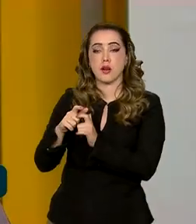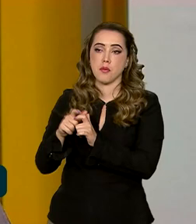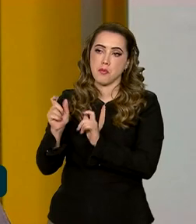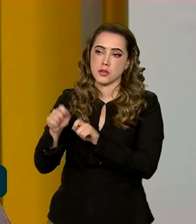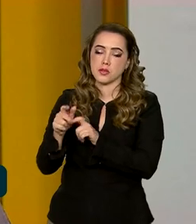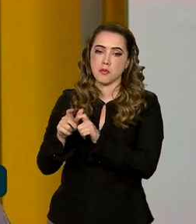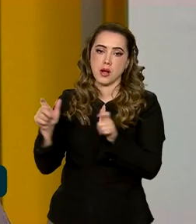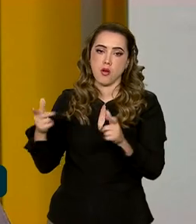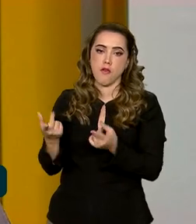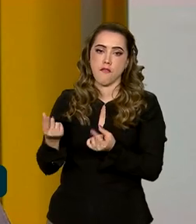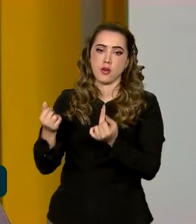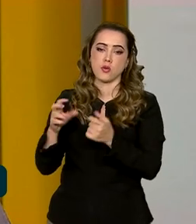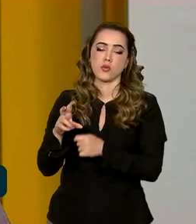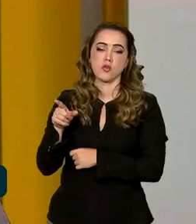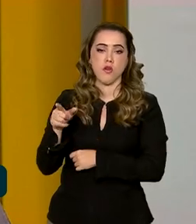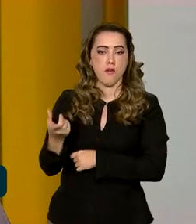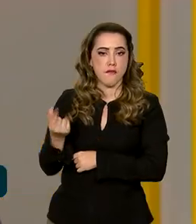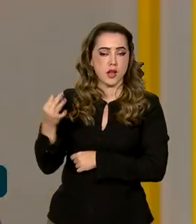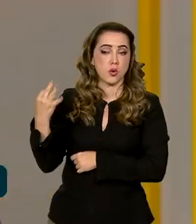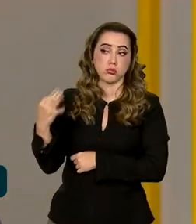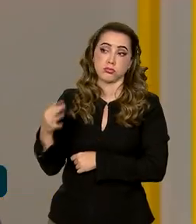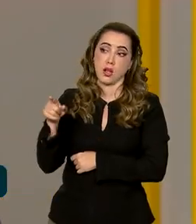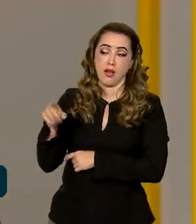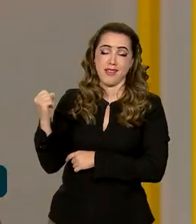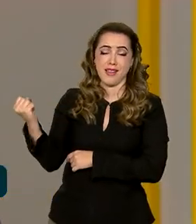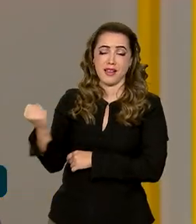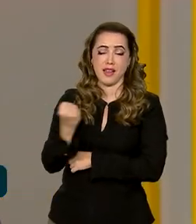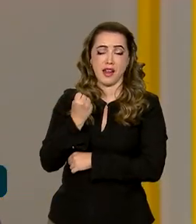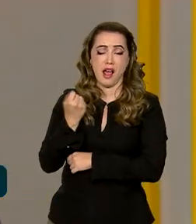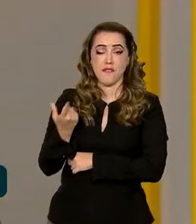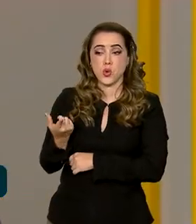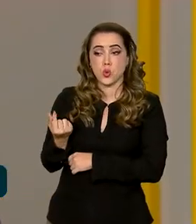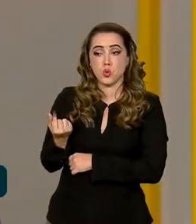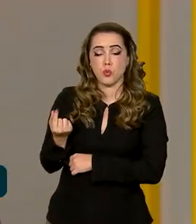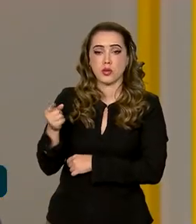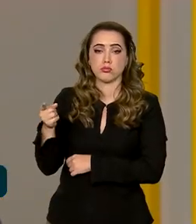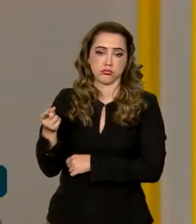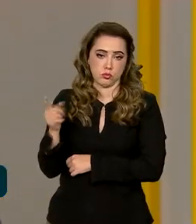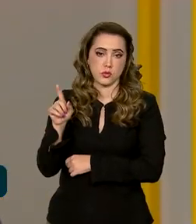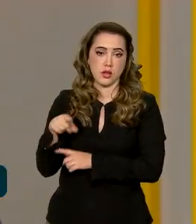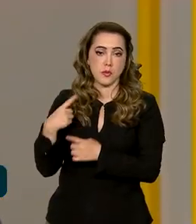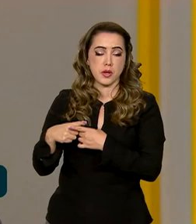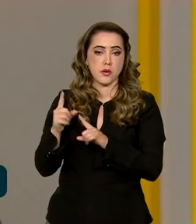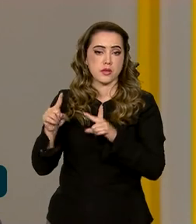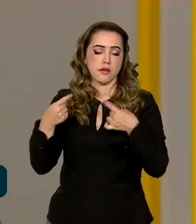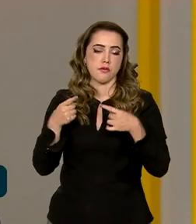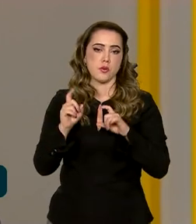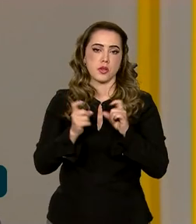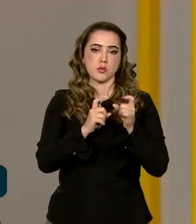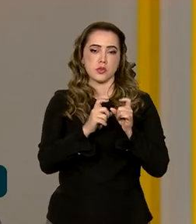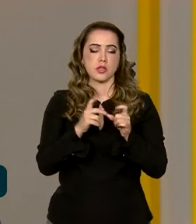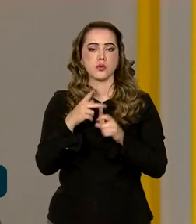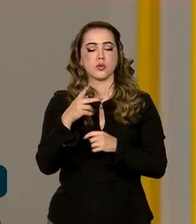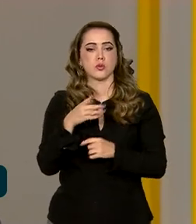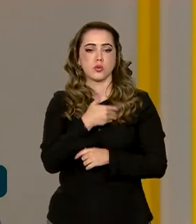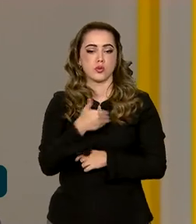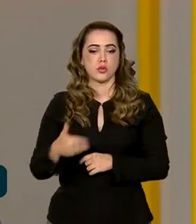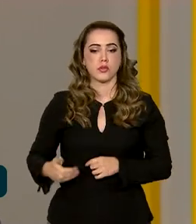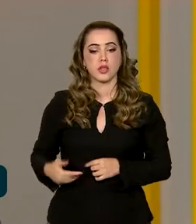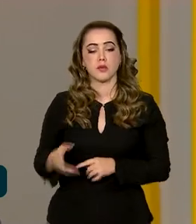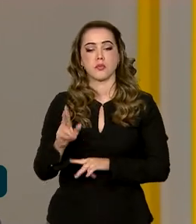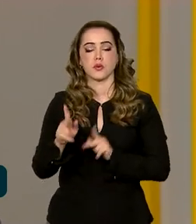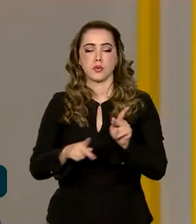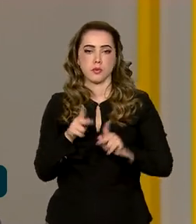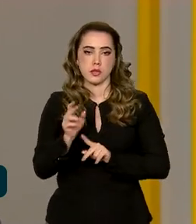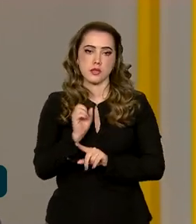esse custo, né. Realmente é uma realidade muito grave e um grande desafio a todo gestor público, a população, sociedade